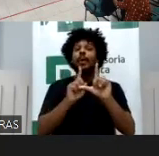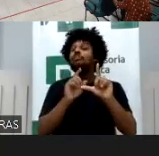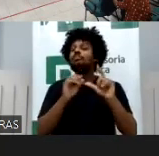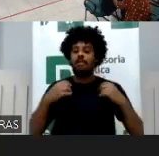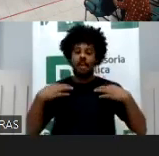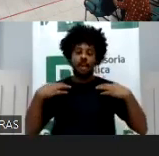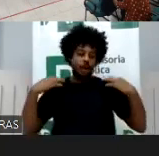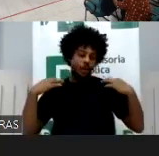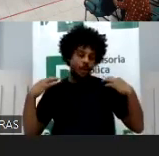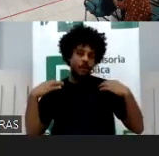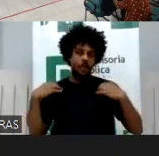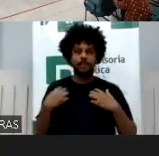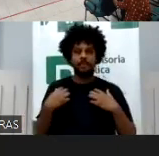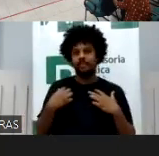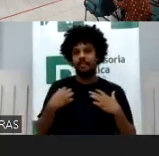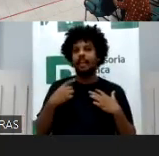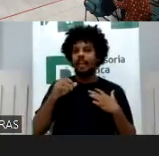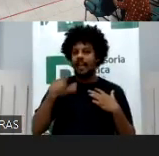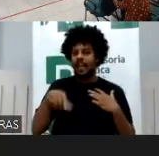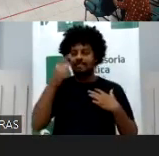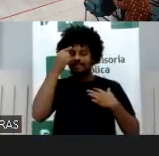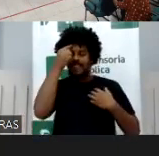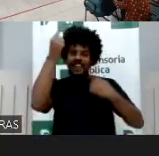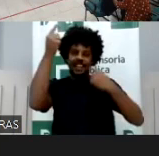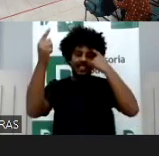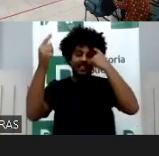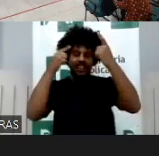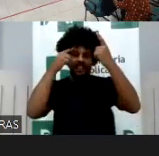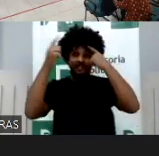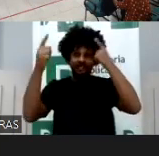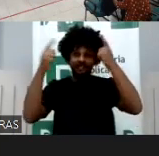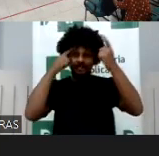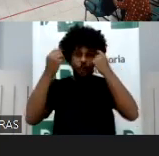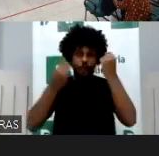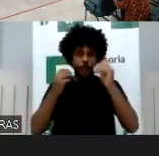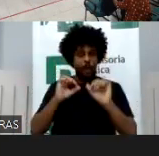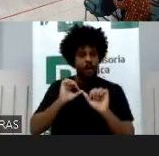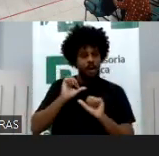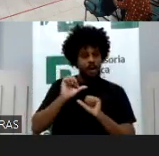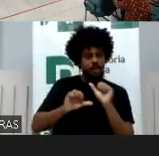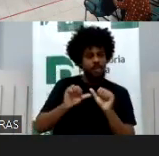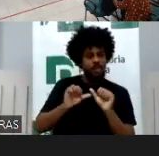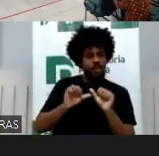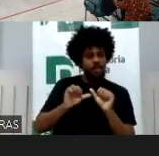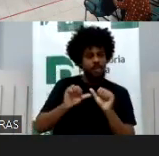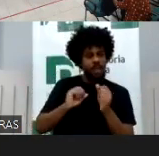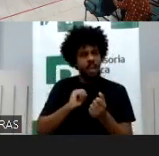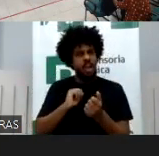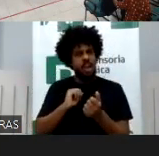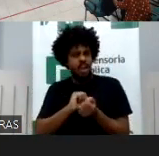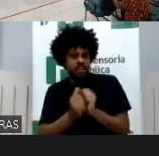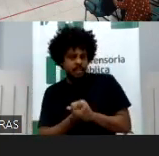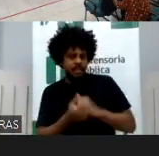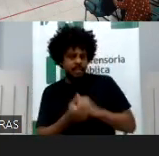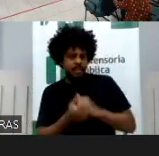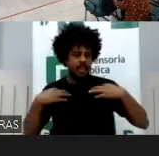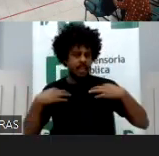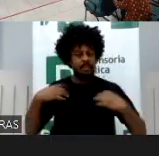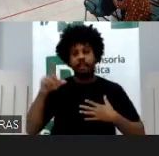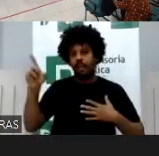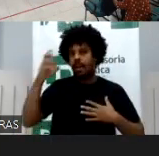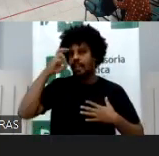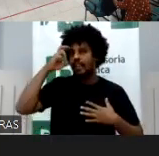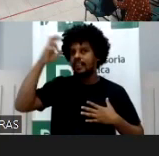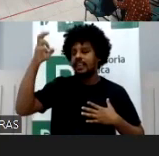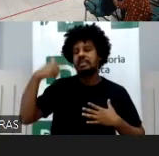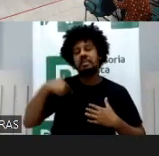todos os dias, como um exercício de criatividade na moda sem precisar comprar e aí eu conheci na época, ela se veste super bem, é uma mulher interessante, inteligente, eu passei a